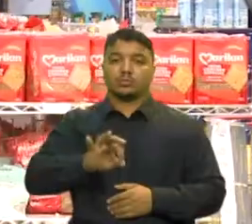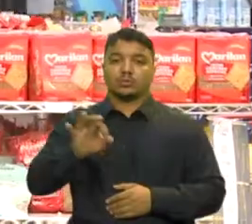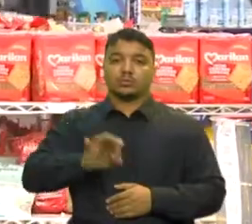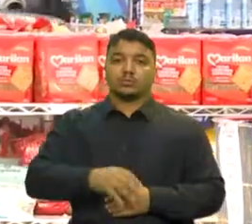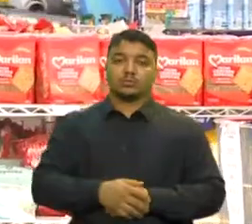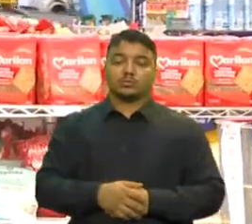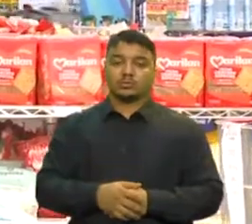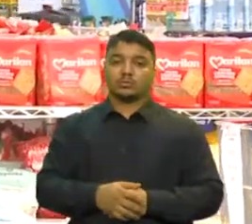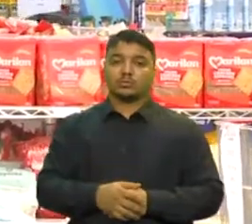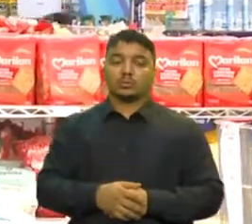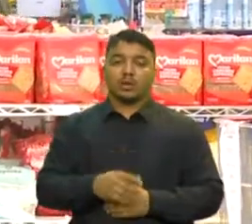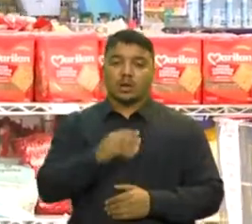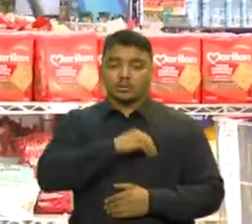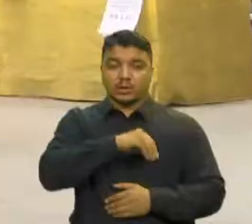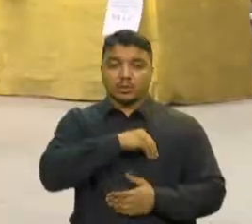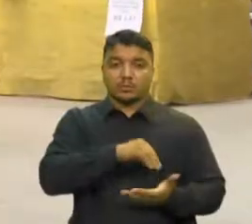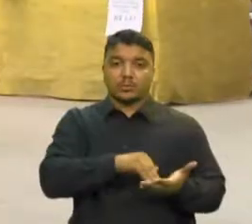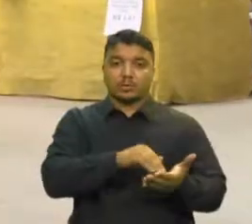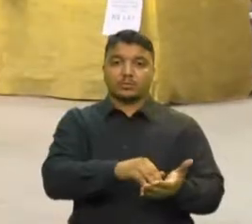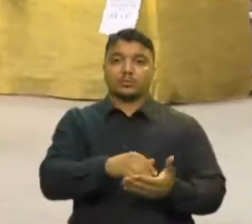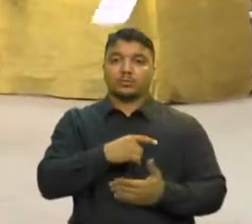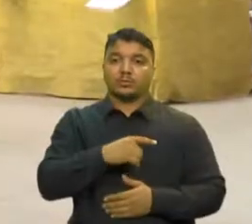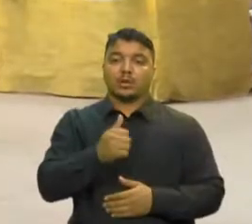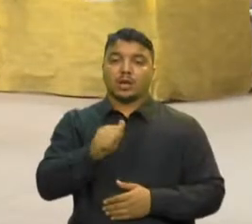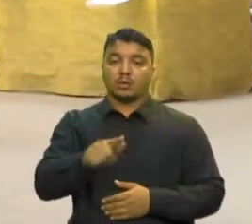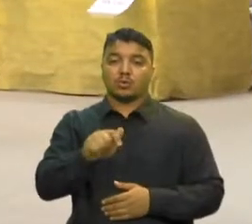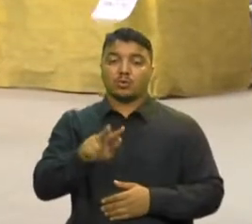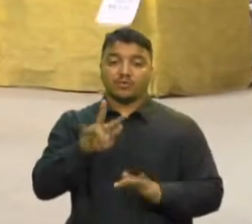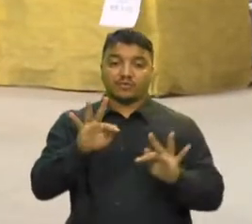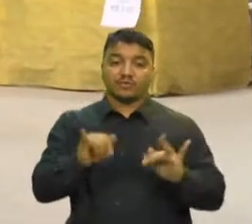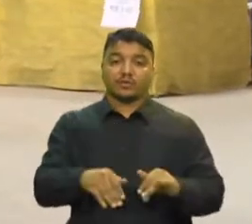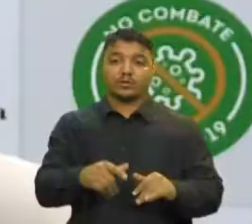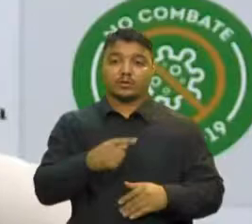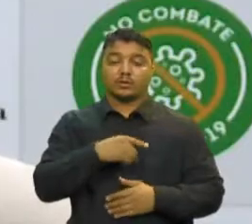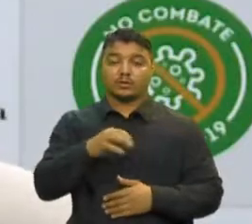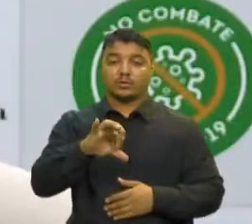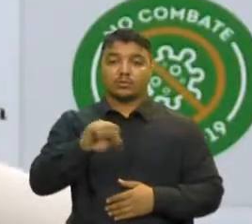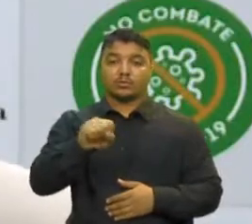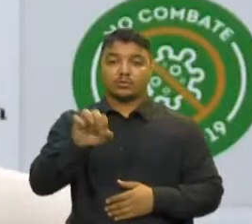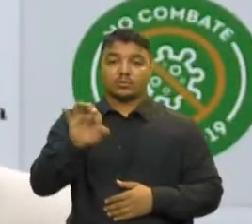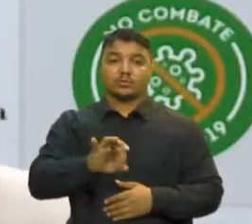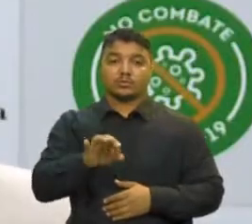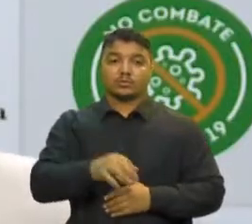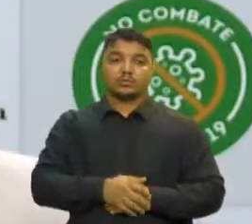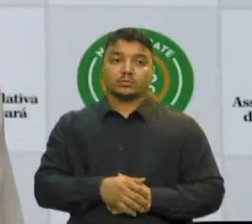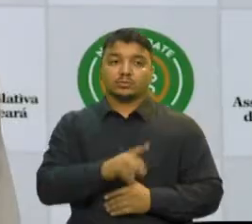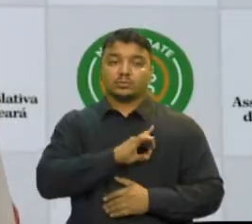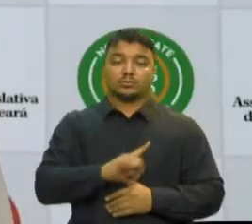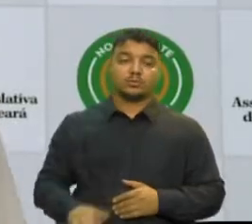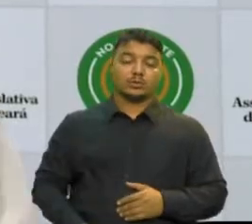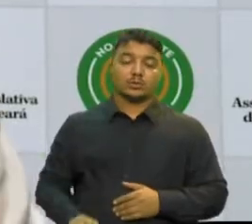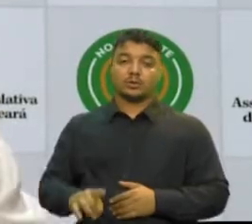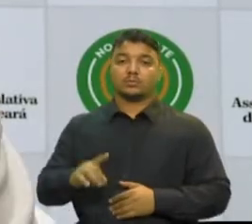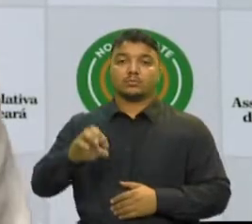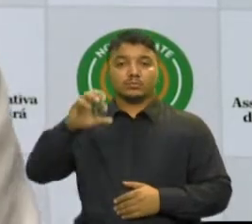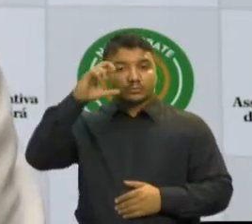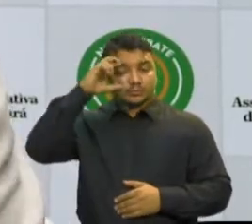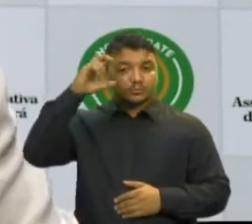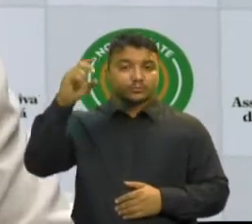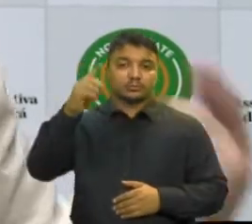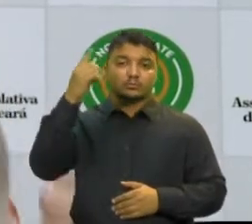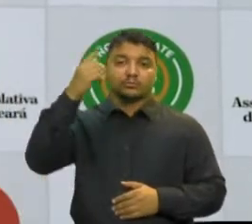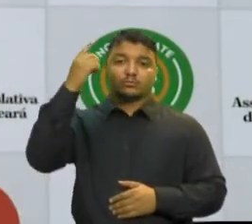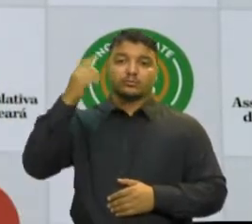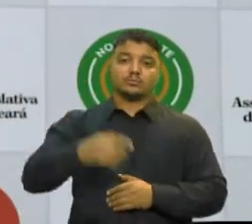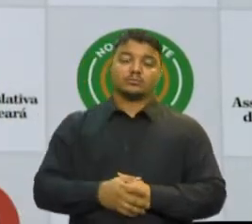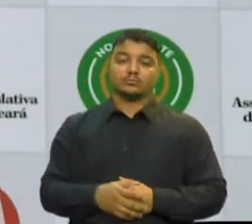mínimo No fim de agosto deste ano, chegou a 98% O deputado Renato Roseno destacou que o cenário